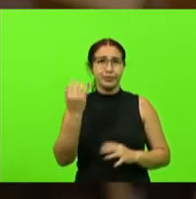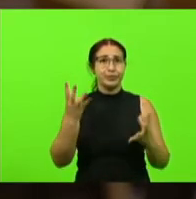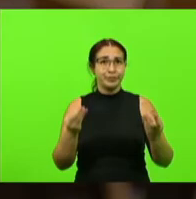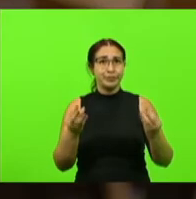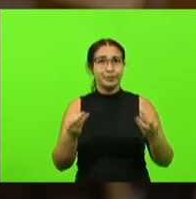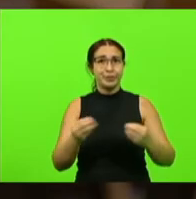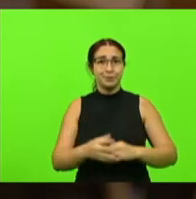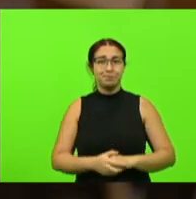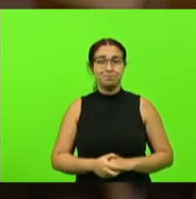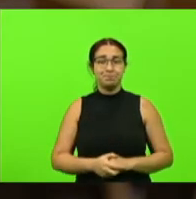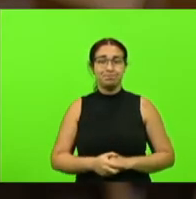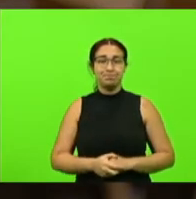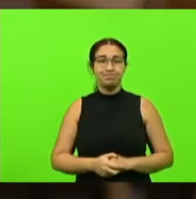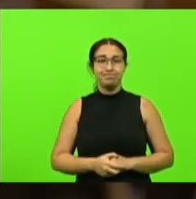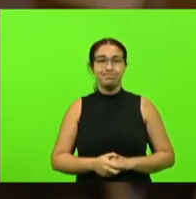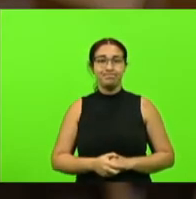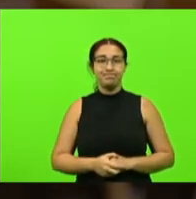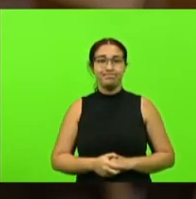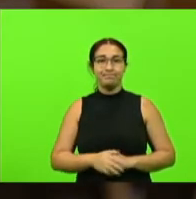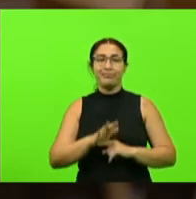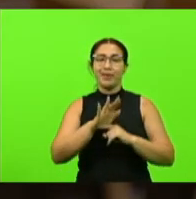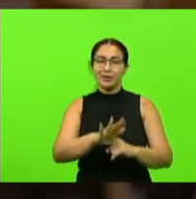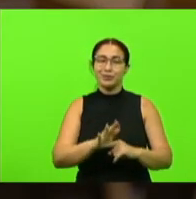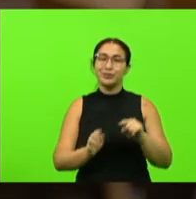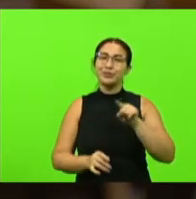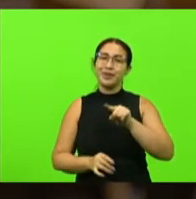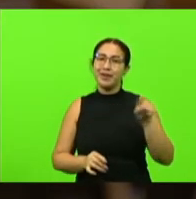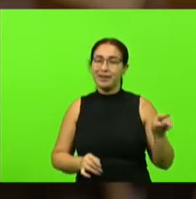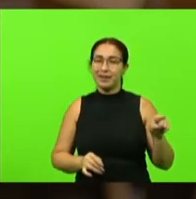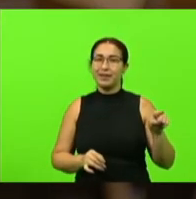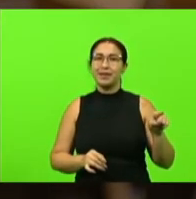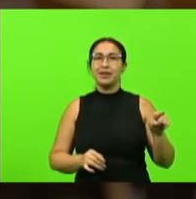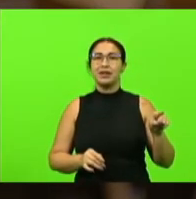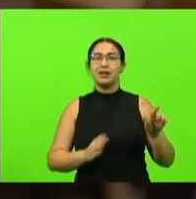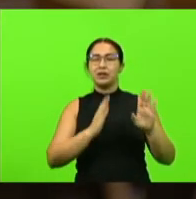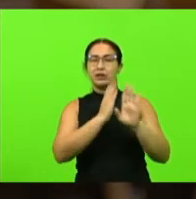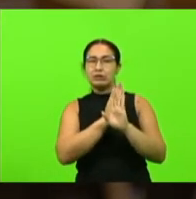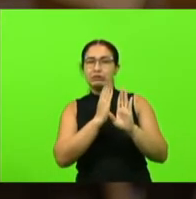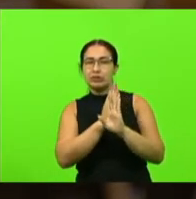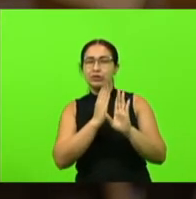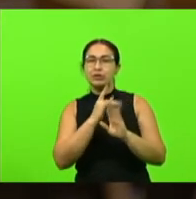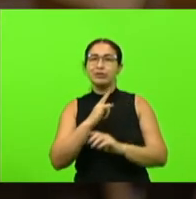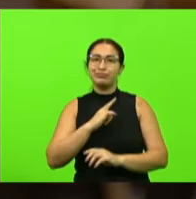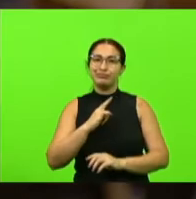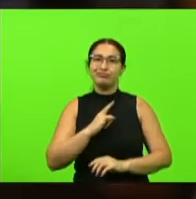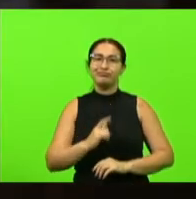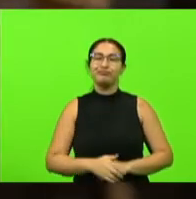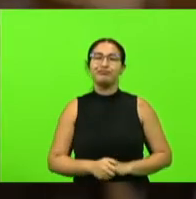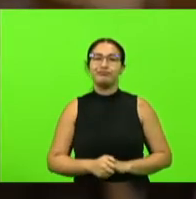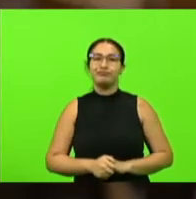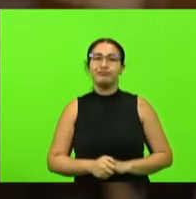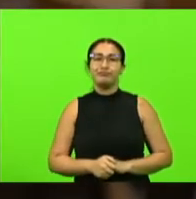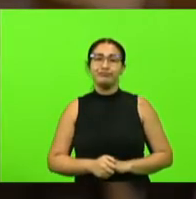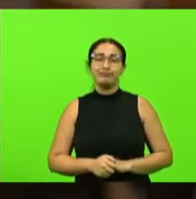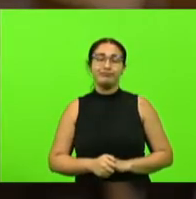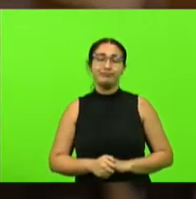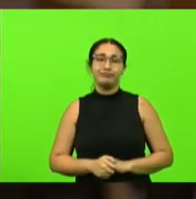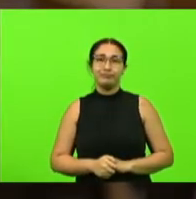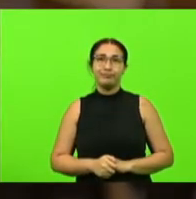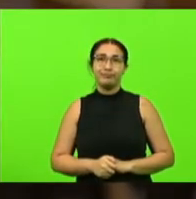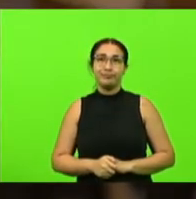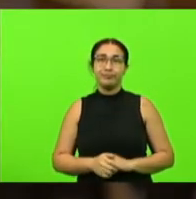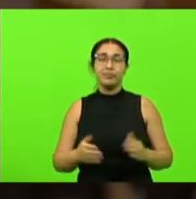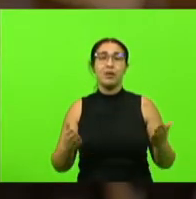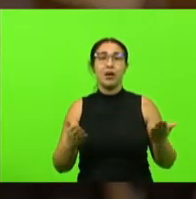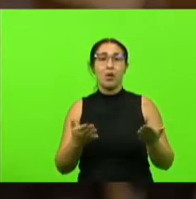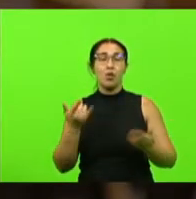a tranquilidade para uma investigação em geral e pegando um gancho